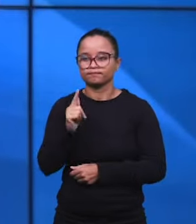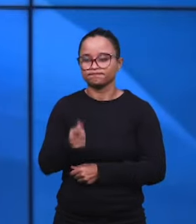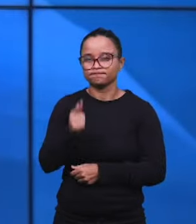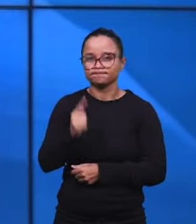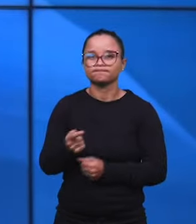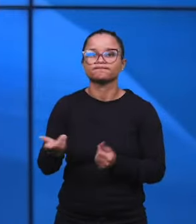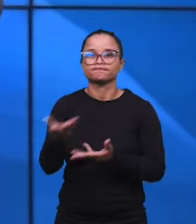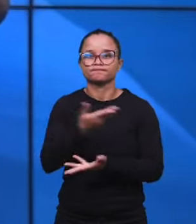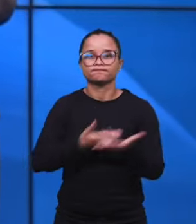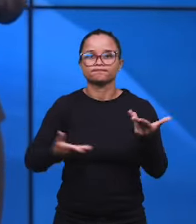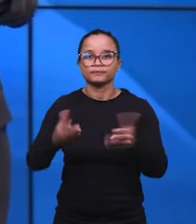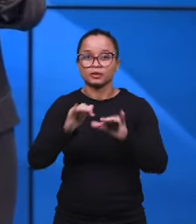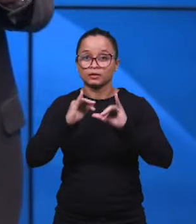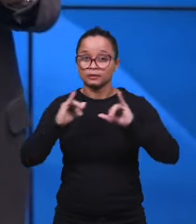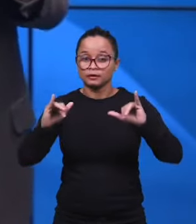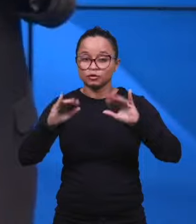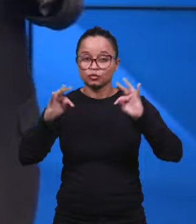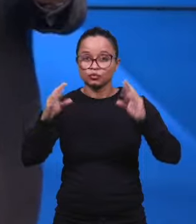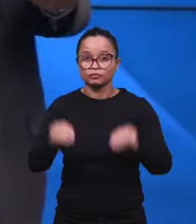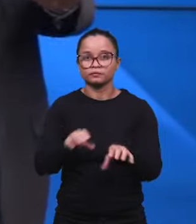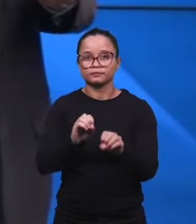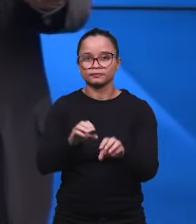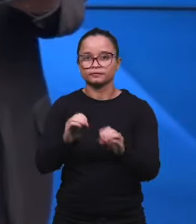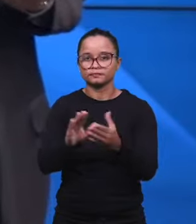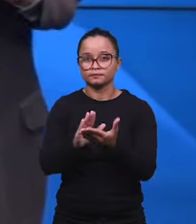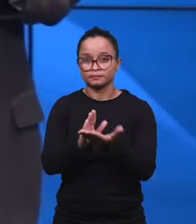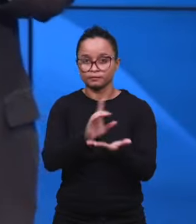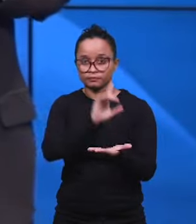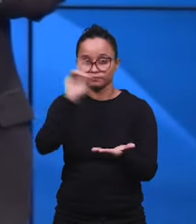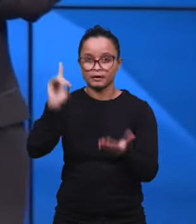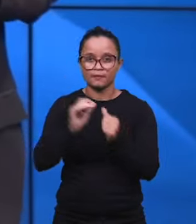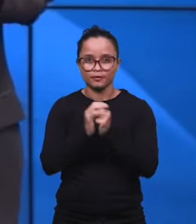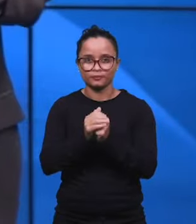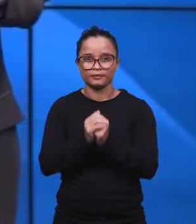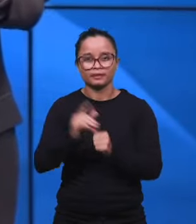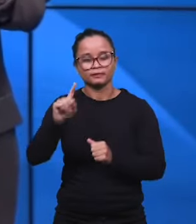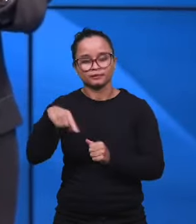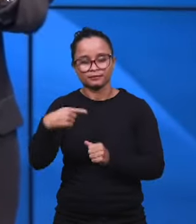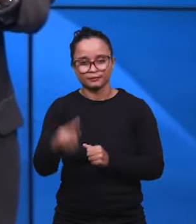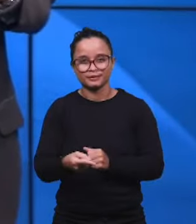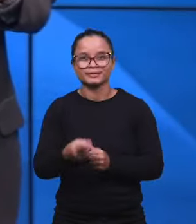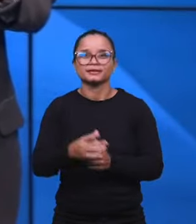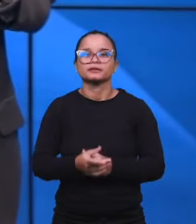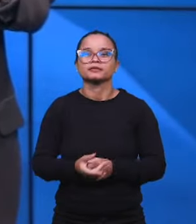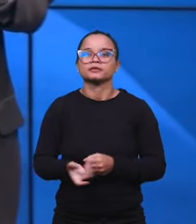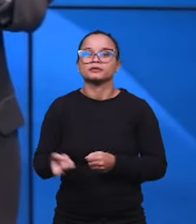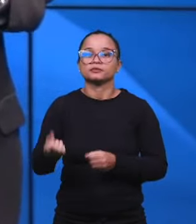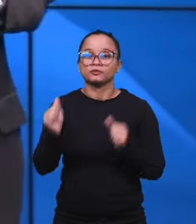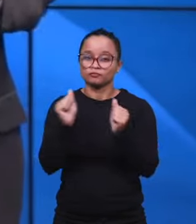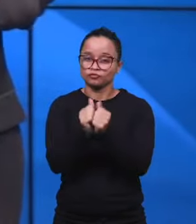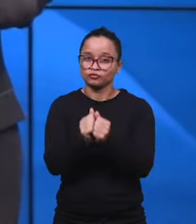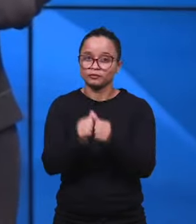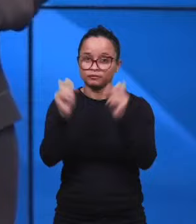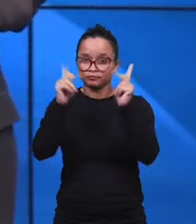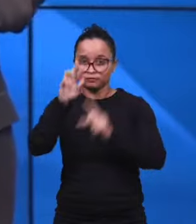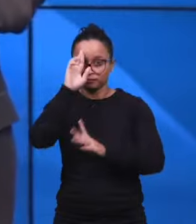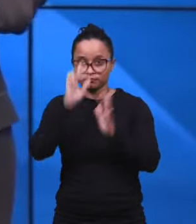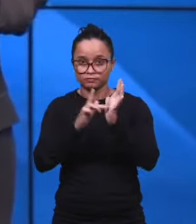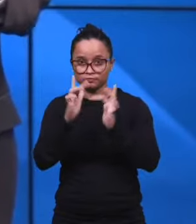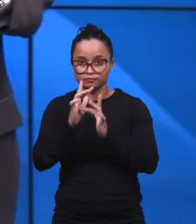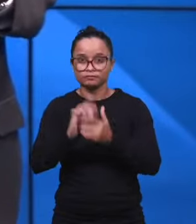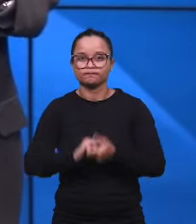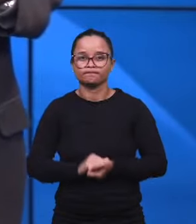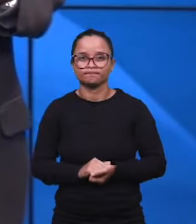pastor Gedeu Tigheiros para transmitir todo o ensino da Palavra do Senhor. Amém? Até daqui a pouco, então, nós estaremos juntos